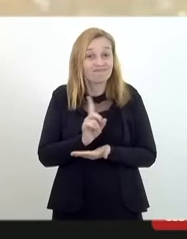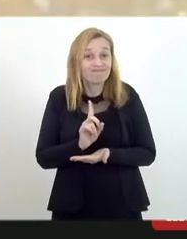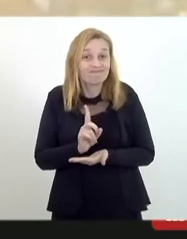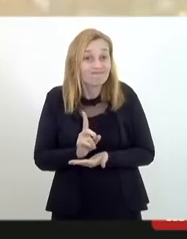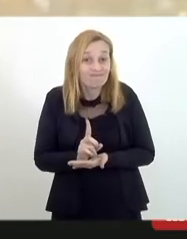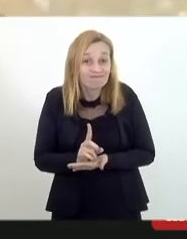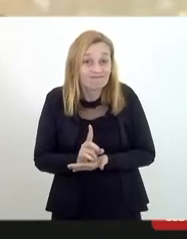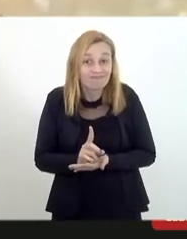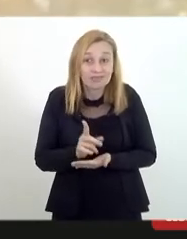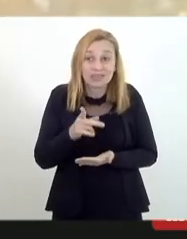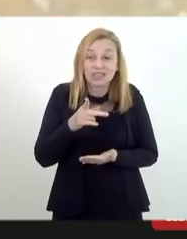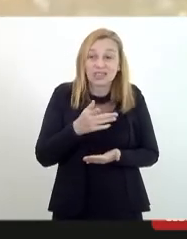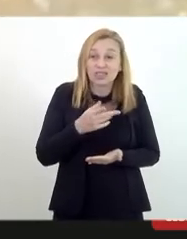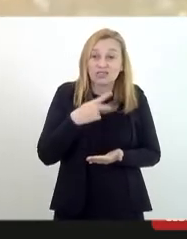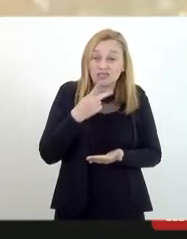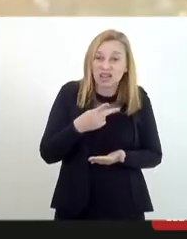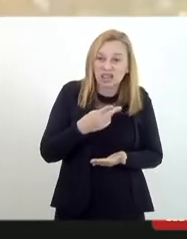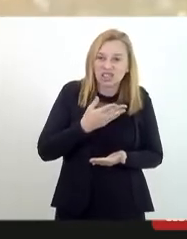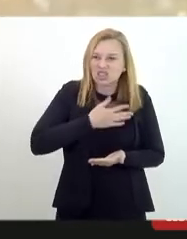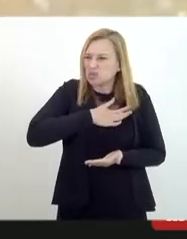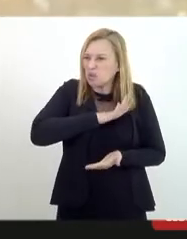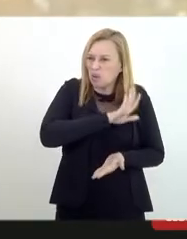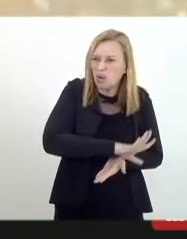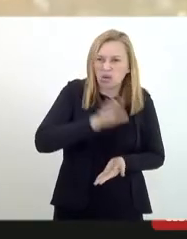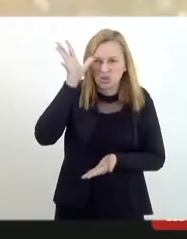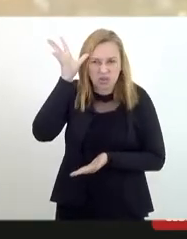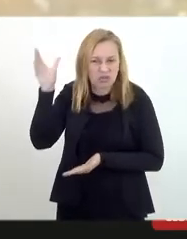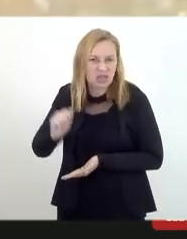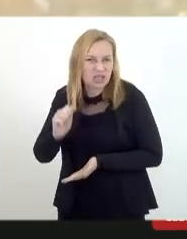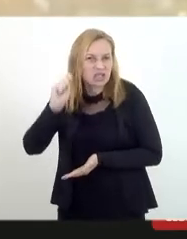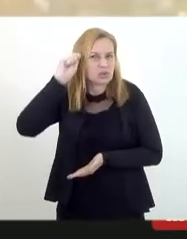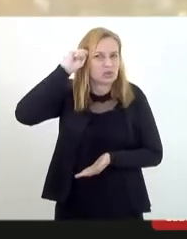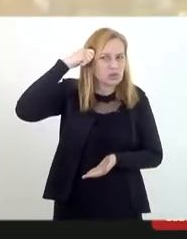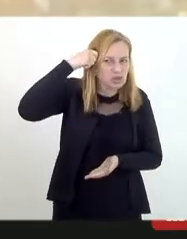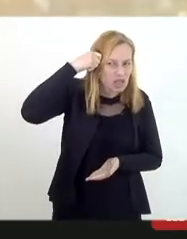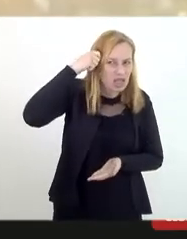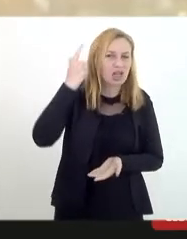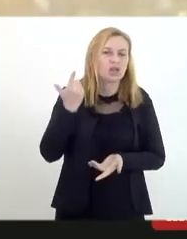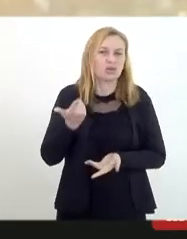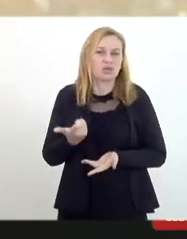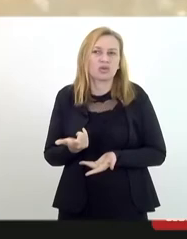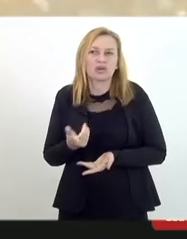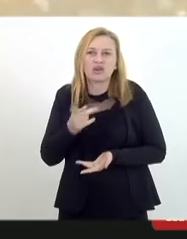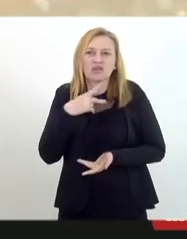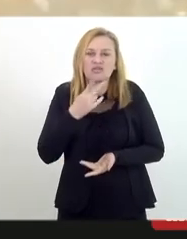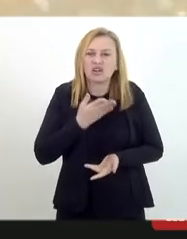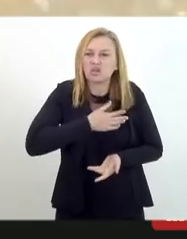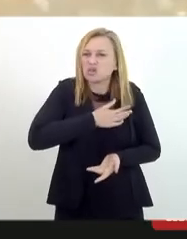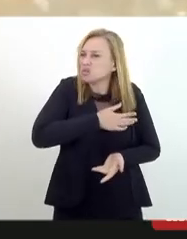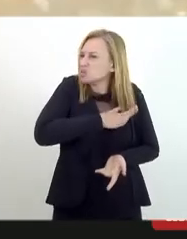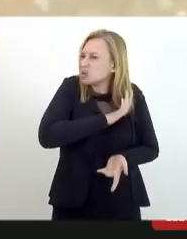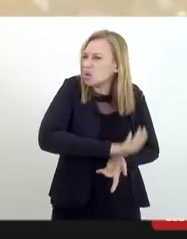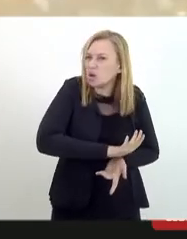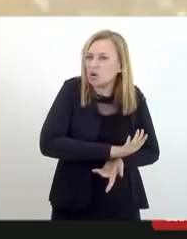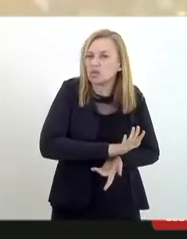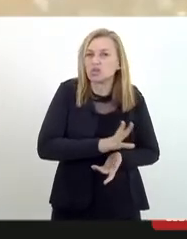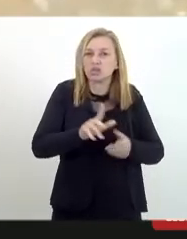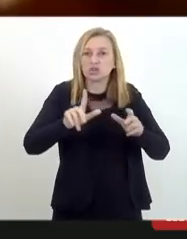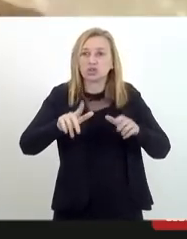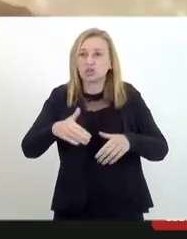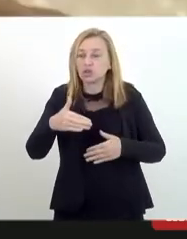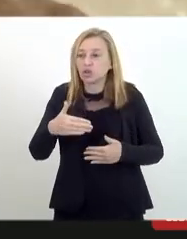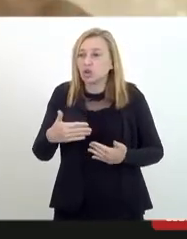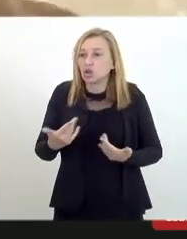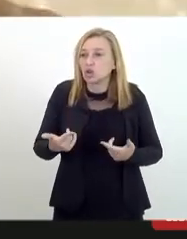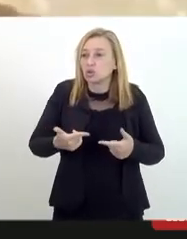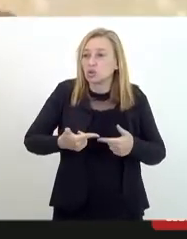falando do nojo dele dos africanos, dos negros, dos pretos, falando do nojo dele dos judeus, que os